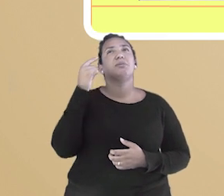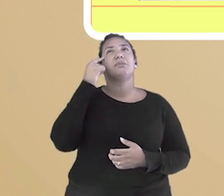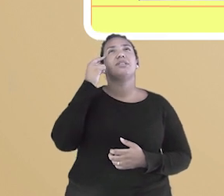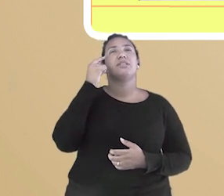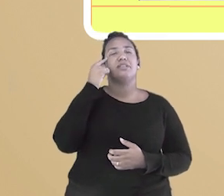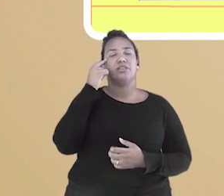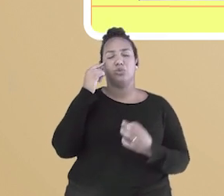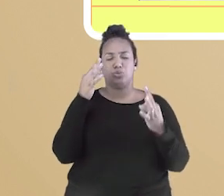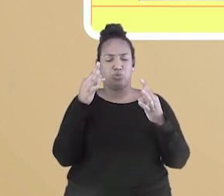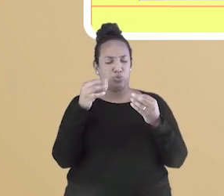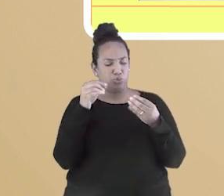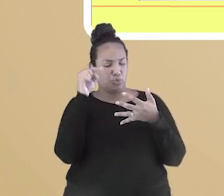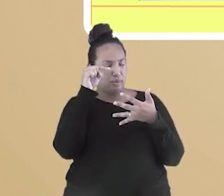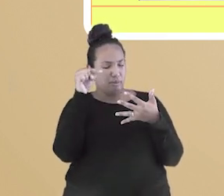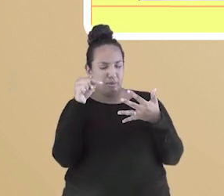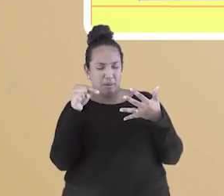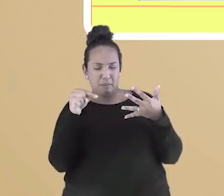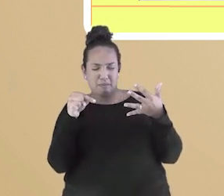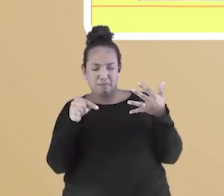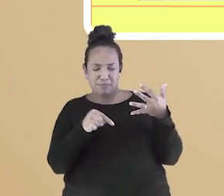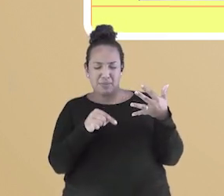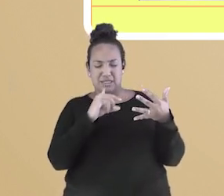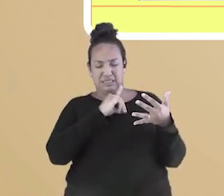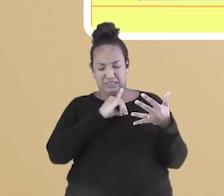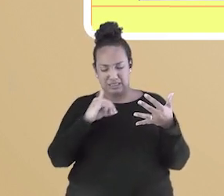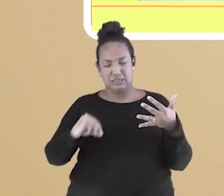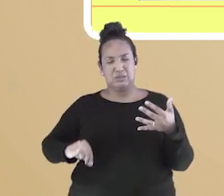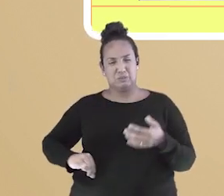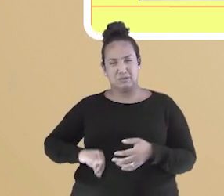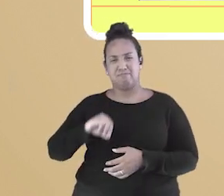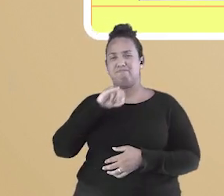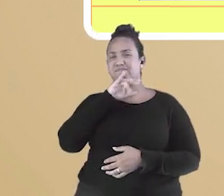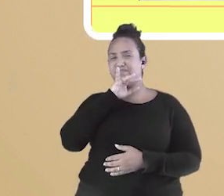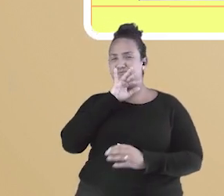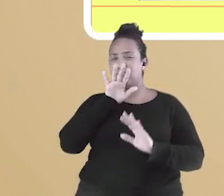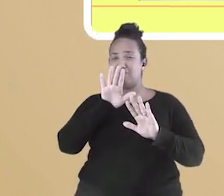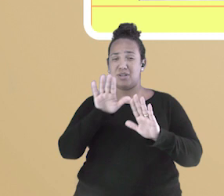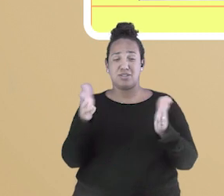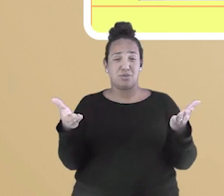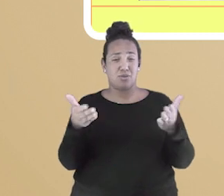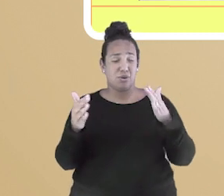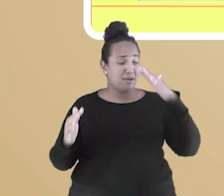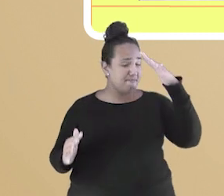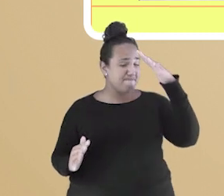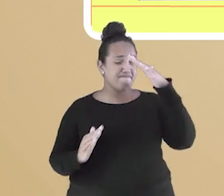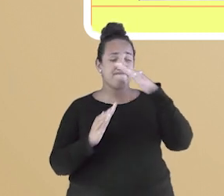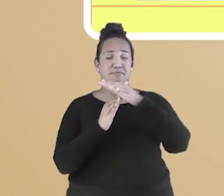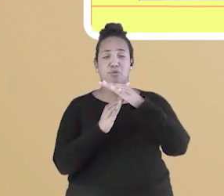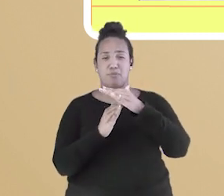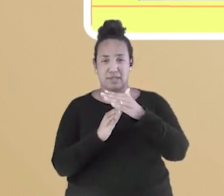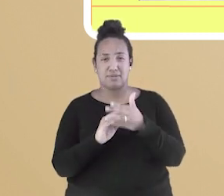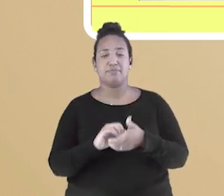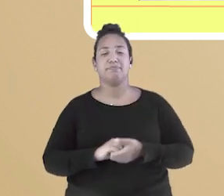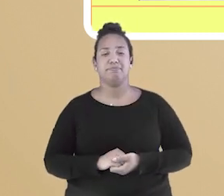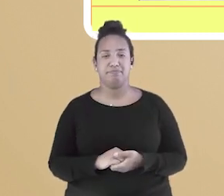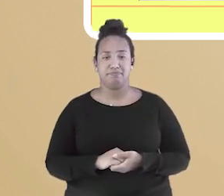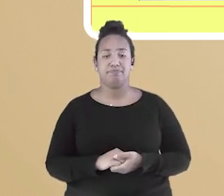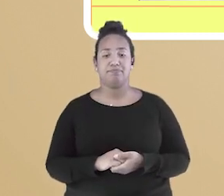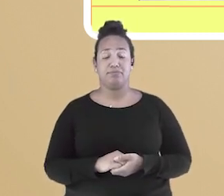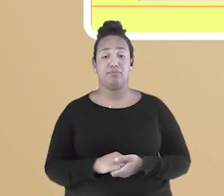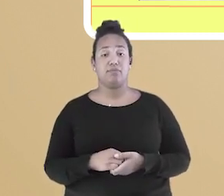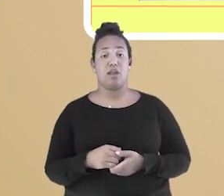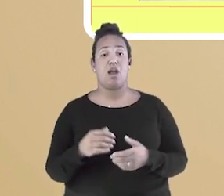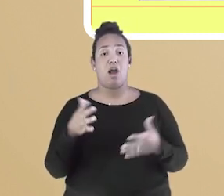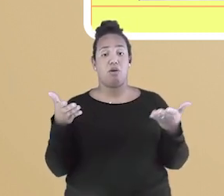já estava feia para o lado de Dom Pedro, a cereja do bolo vem agora. Dentro do Brasil, especialmente no Rio e em São Paulo,